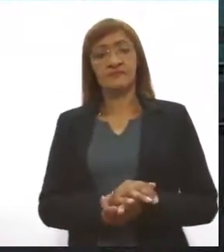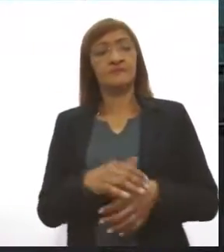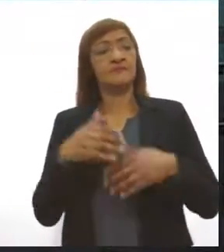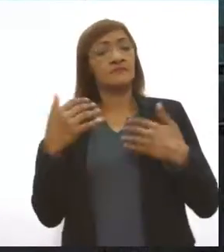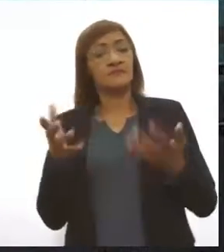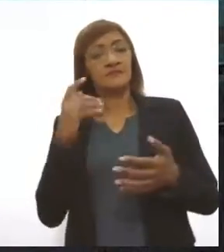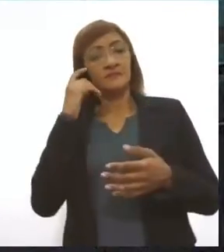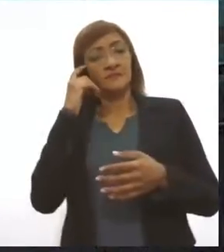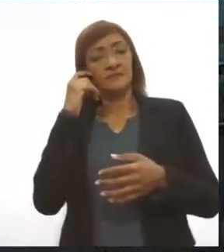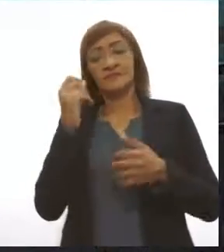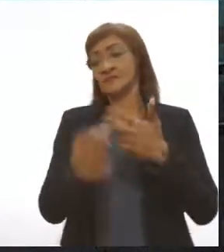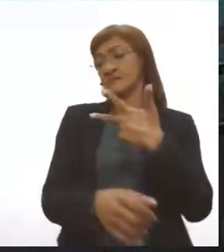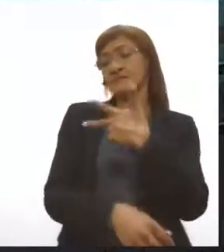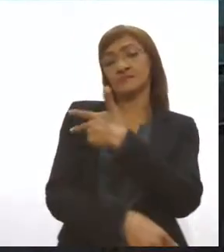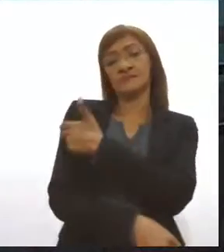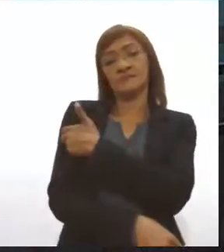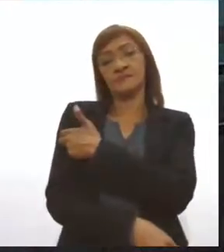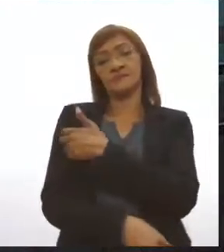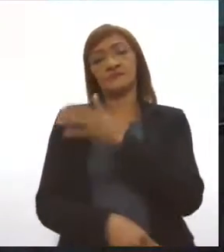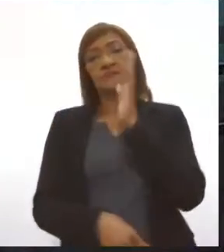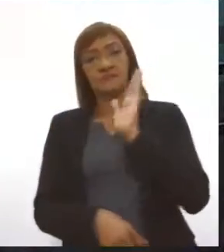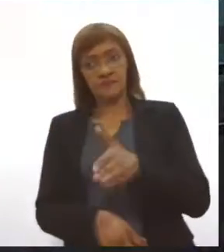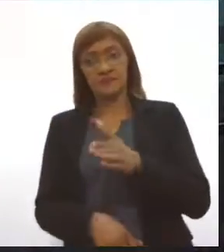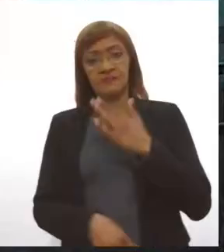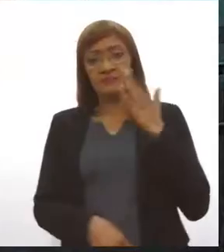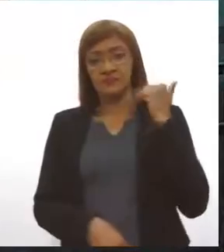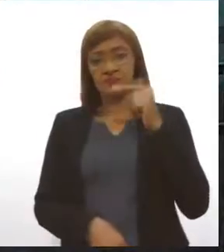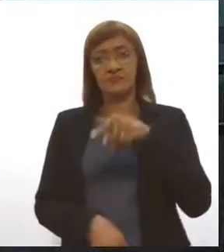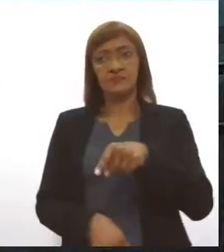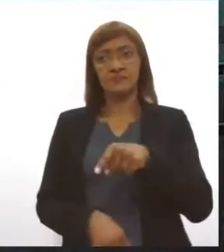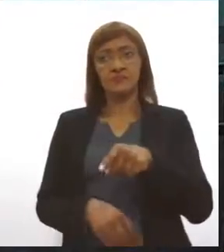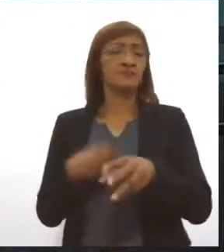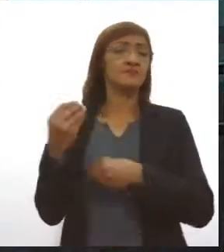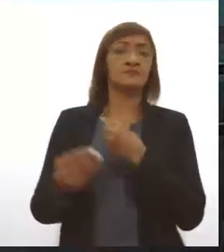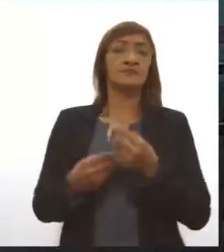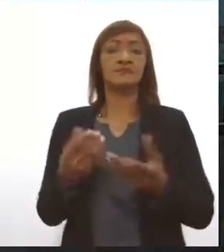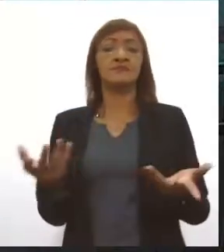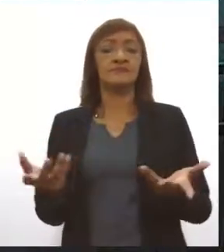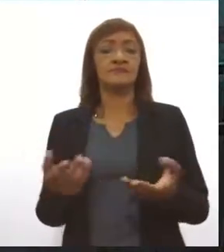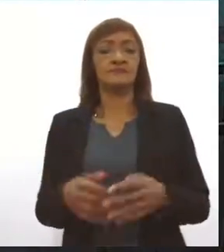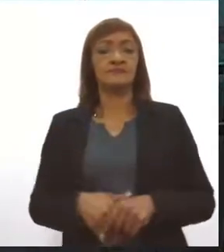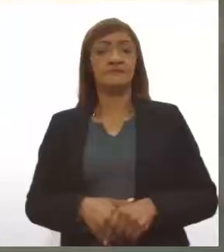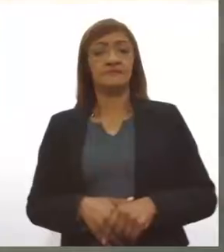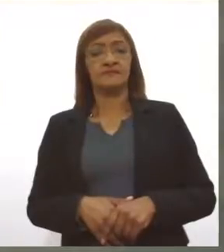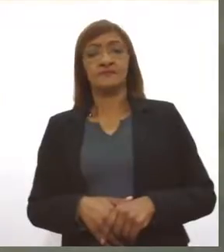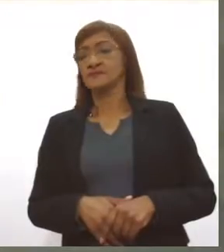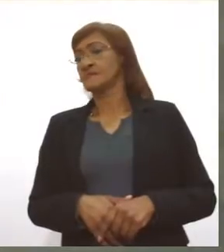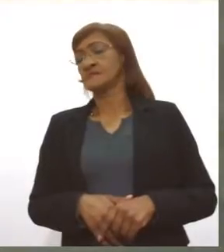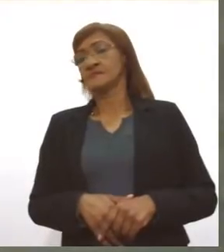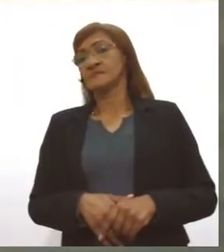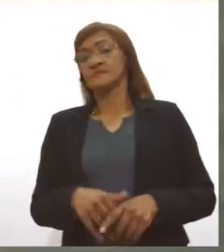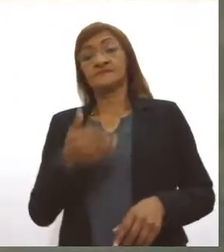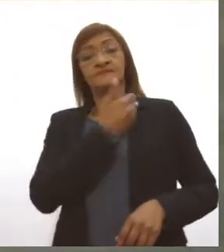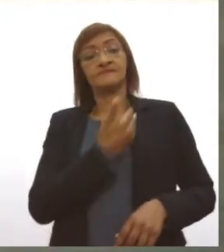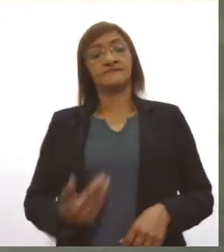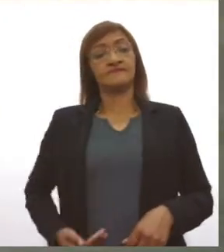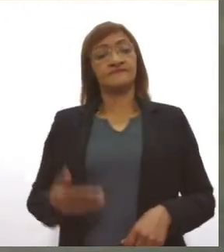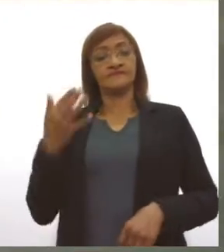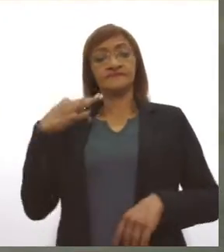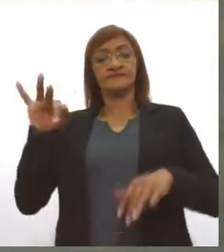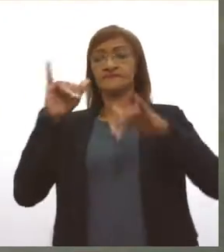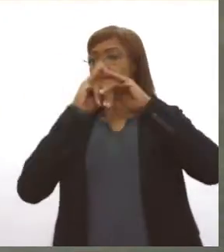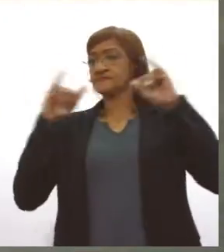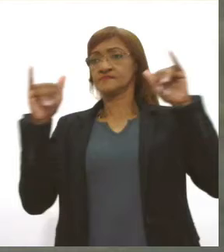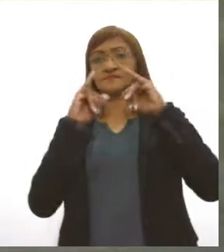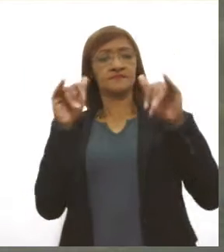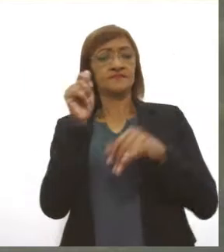vacina, já tem algo previsto? Tem alguma informação relacionada a esse aspecto? Ainda, o governo federal ainda não divulgou o